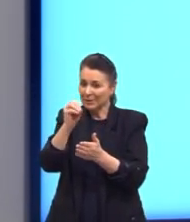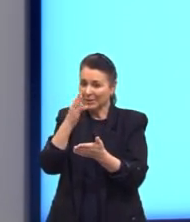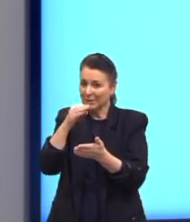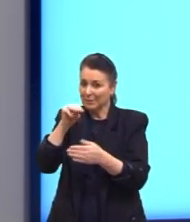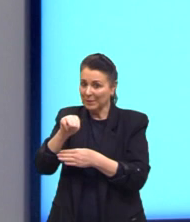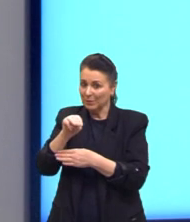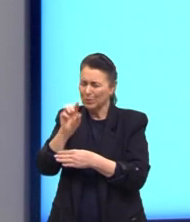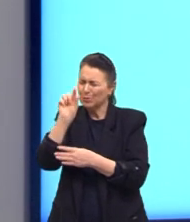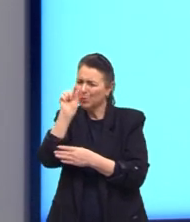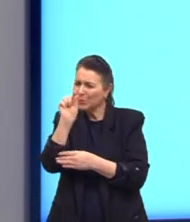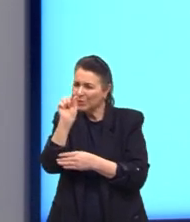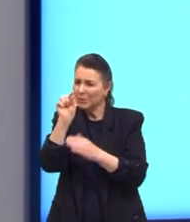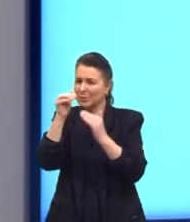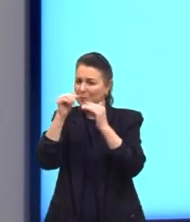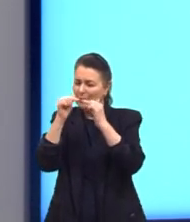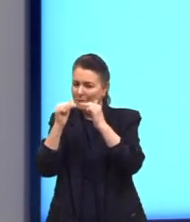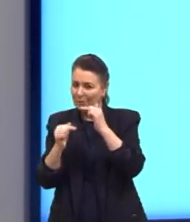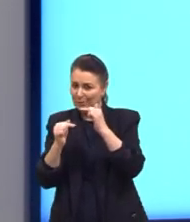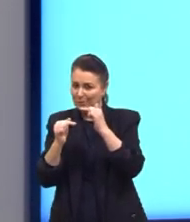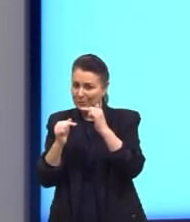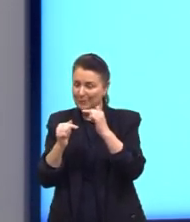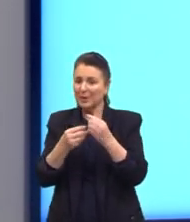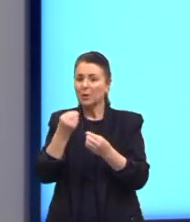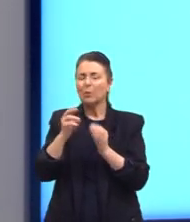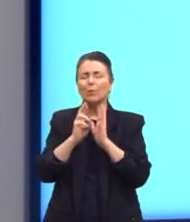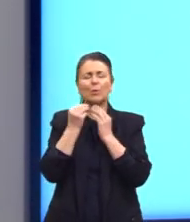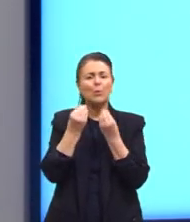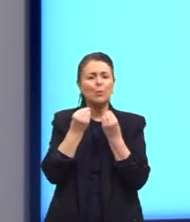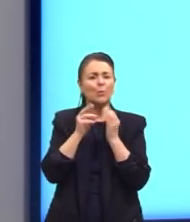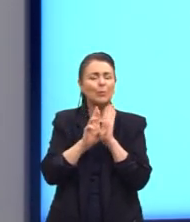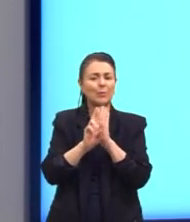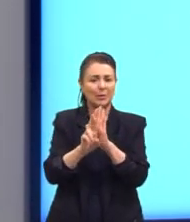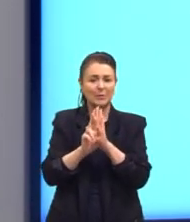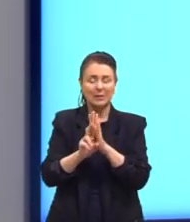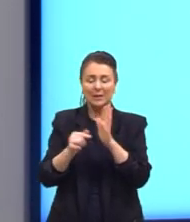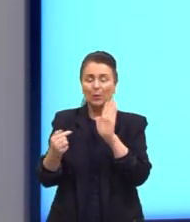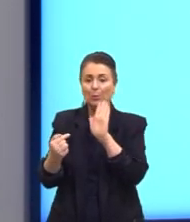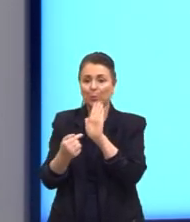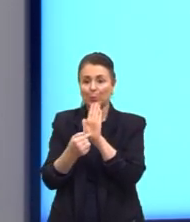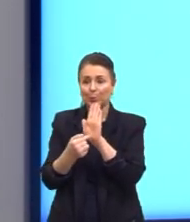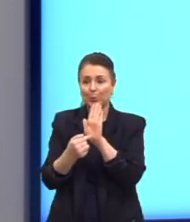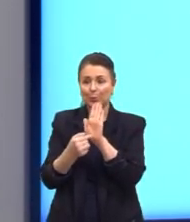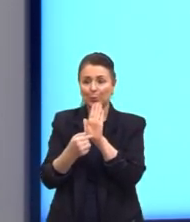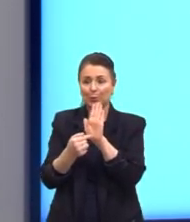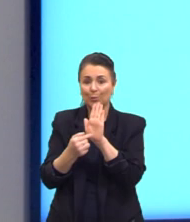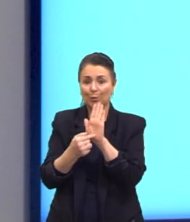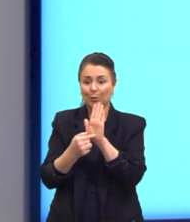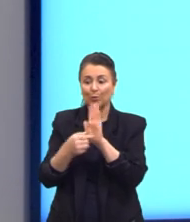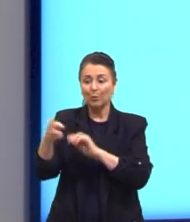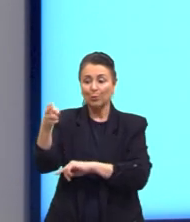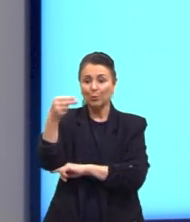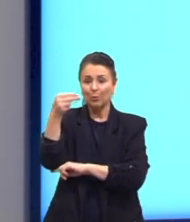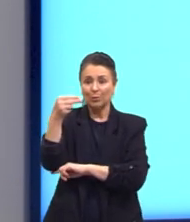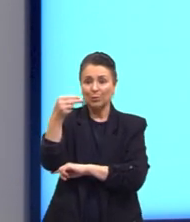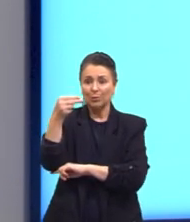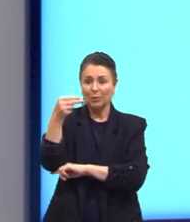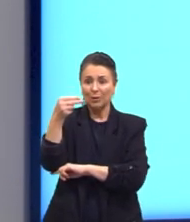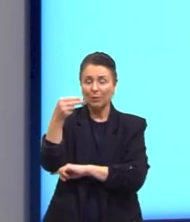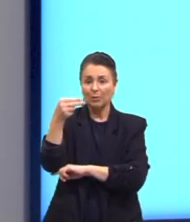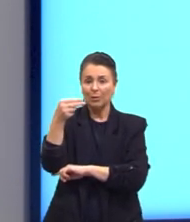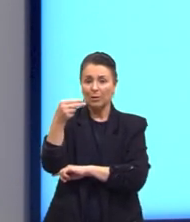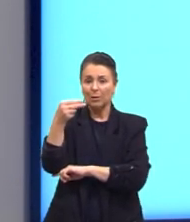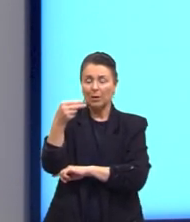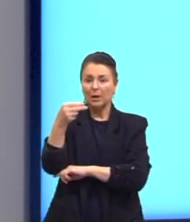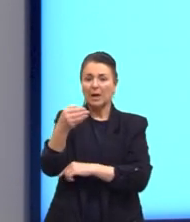abaixo. Como é que a gente pode representar esse ponto aqui, então, onde está o hotel? A gente quer uma